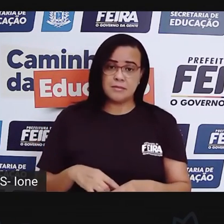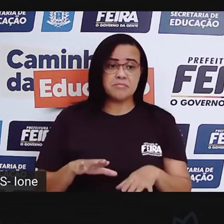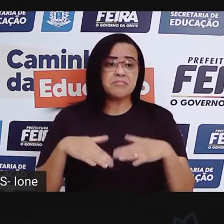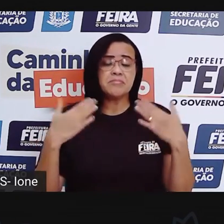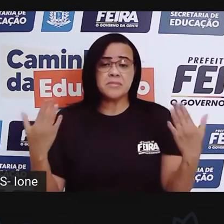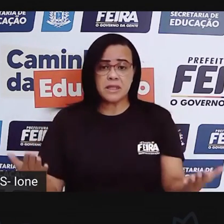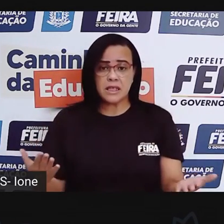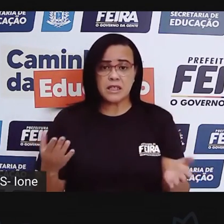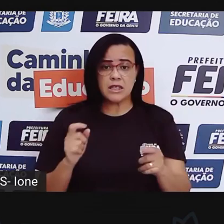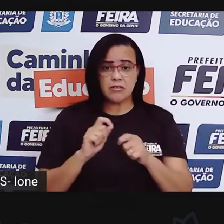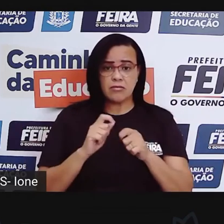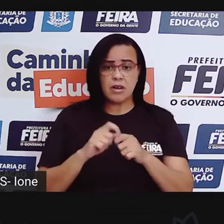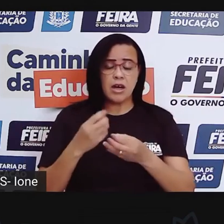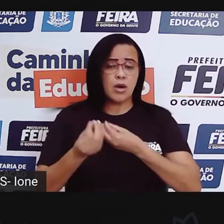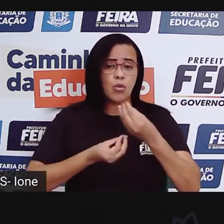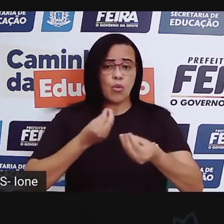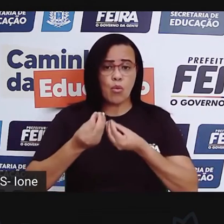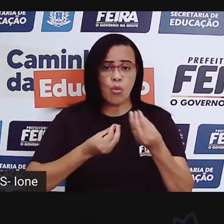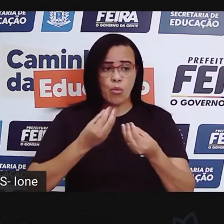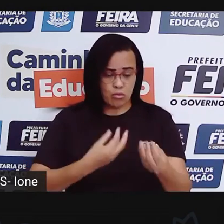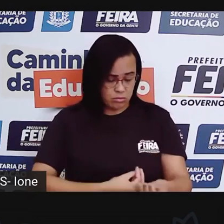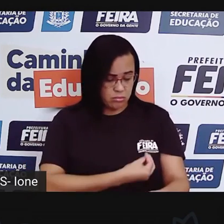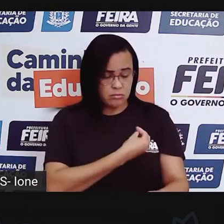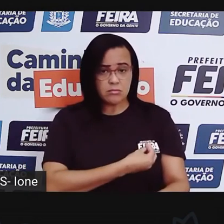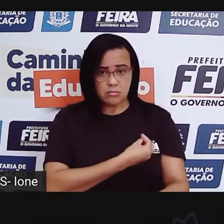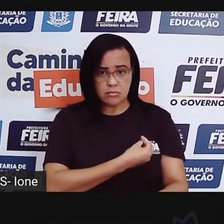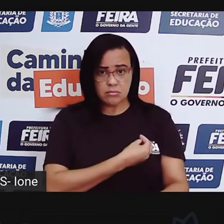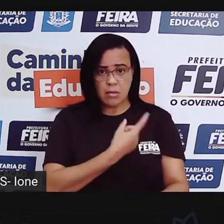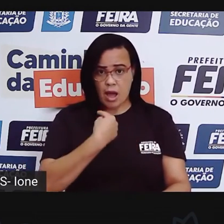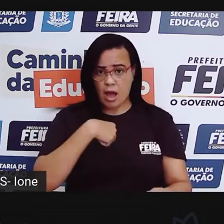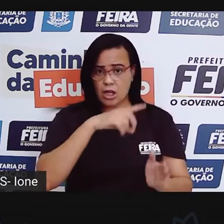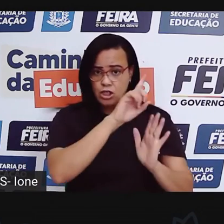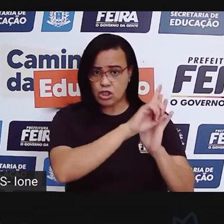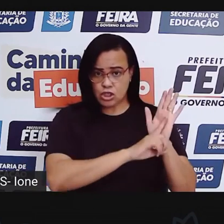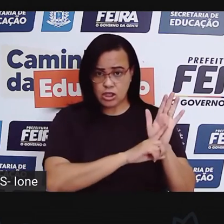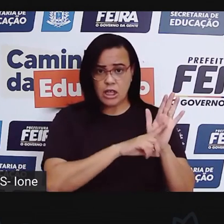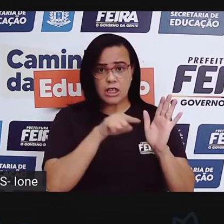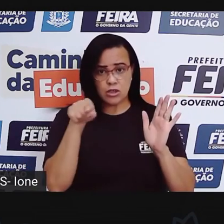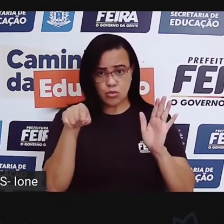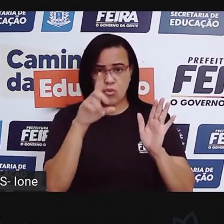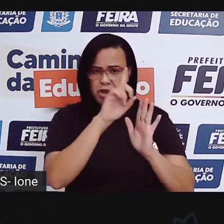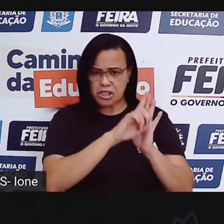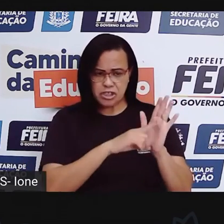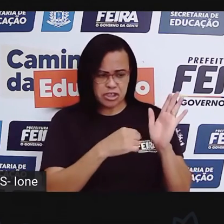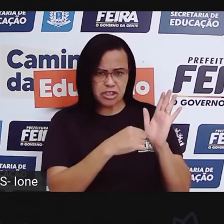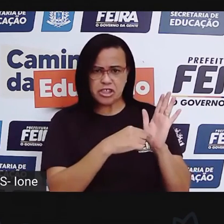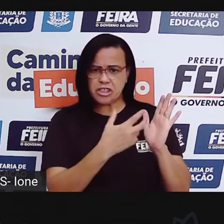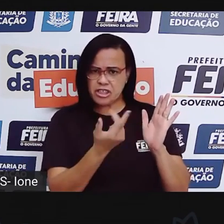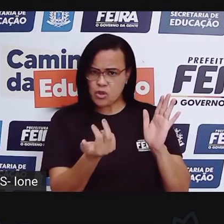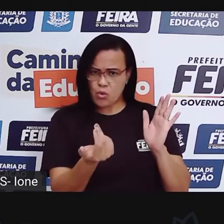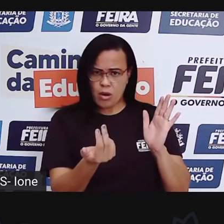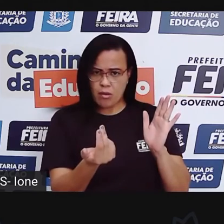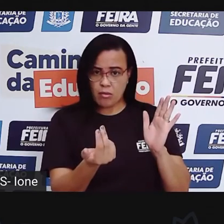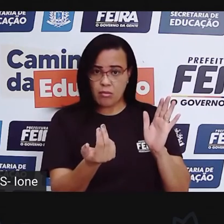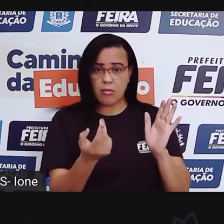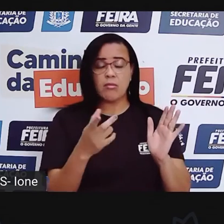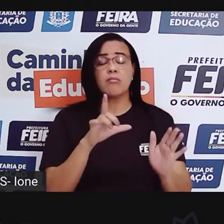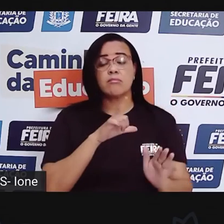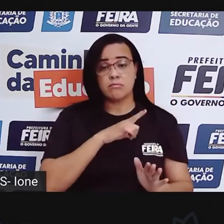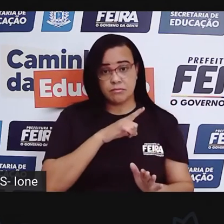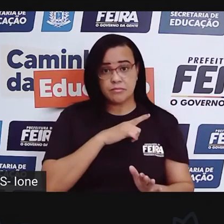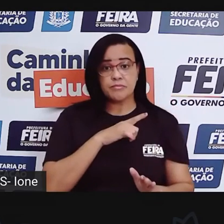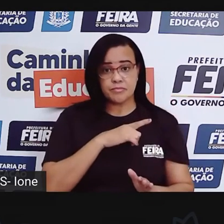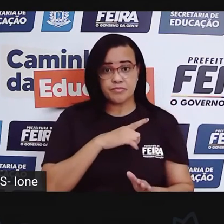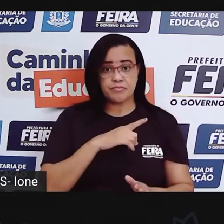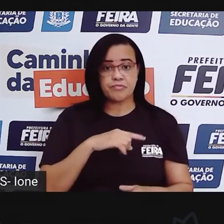é que a gente faz para conviver com... Eu tenho direito, ele tem os mesmos direitos? O que é que vai acontecer, né? A gente